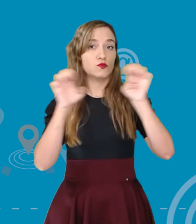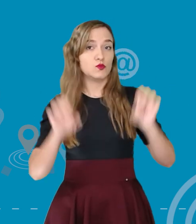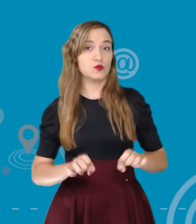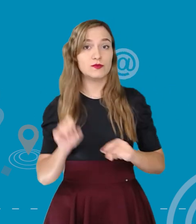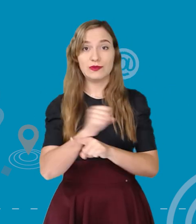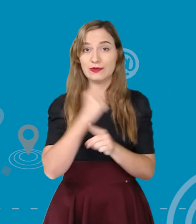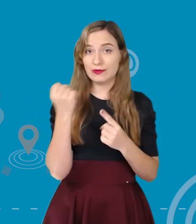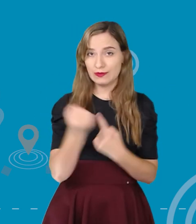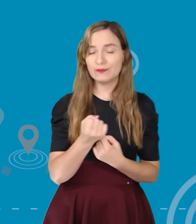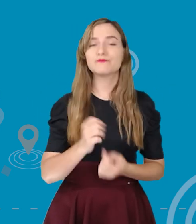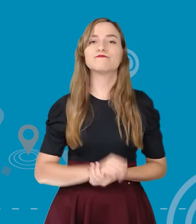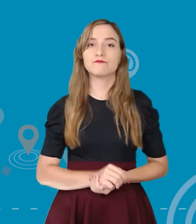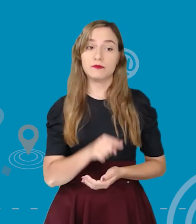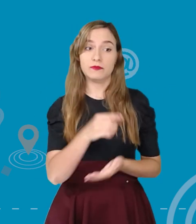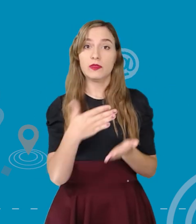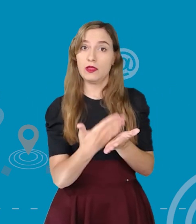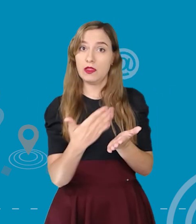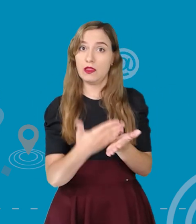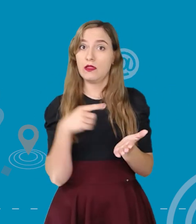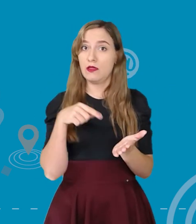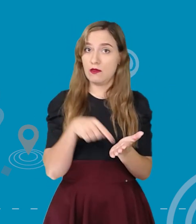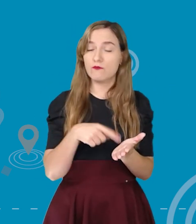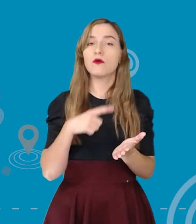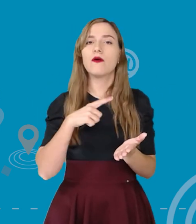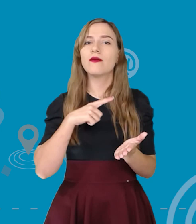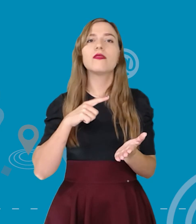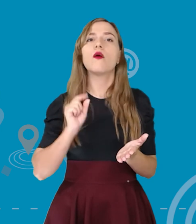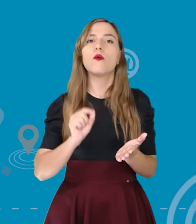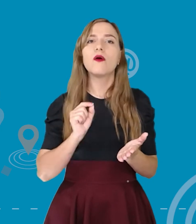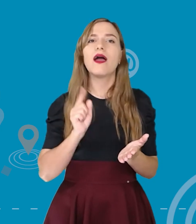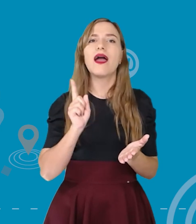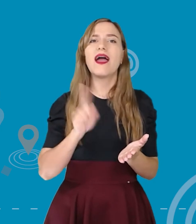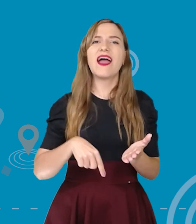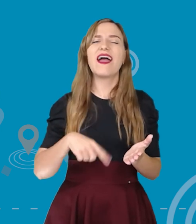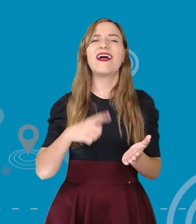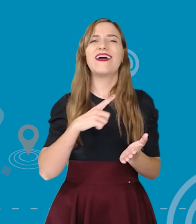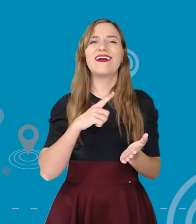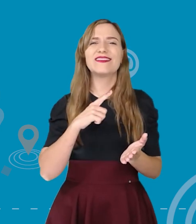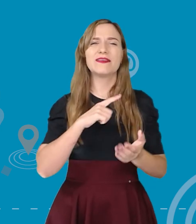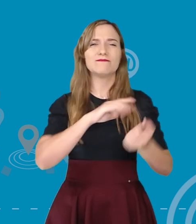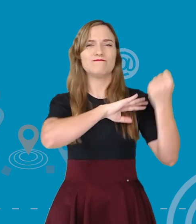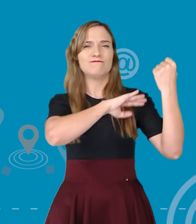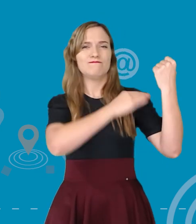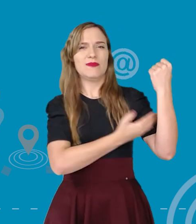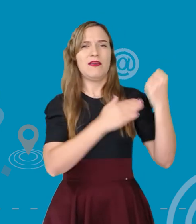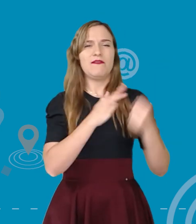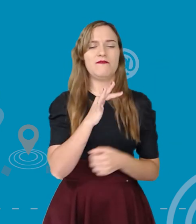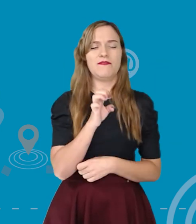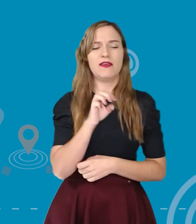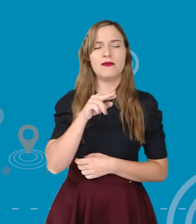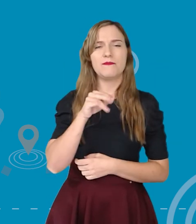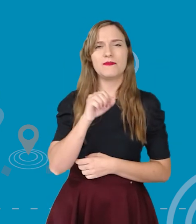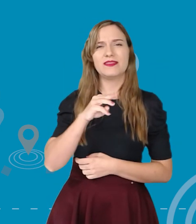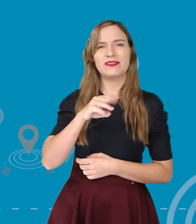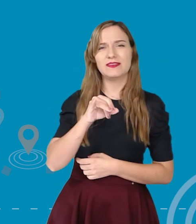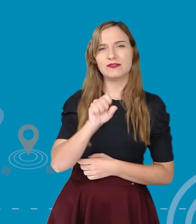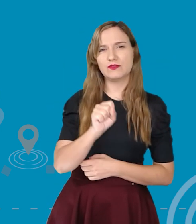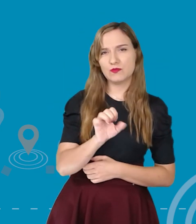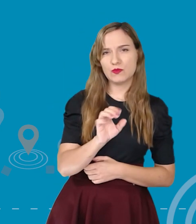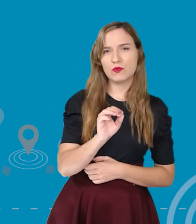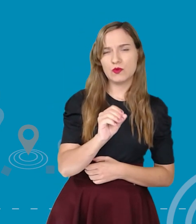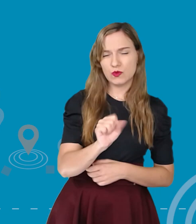fundamentais da estrutura social. A obra compõe a coleção Feminismos Plurais,